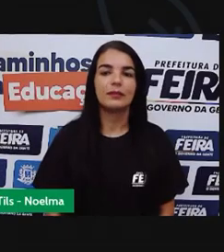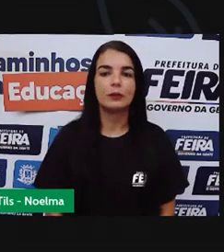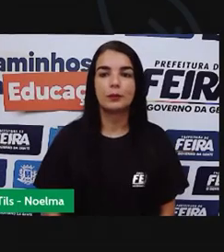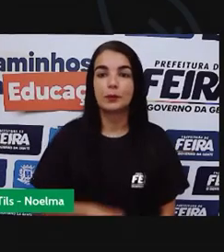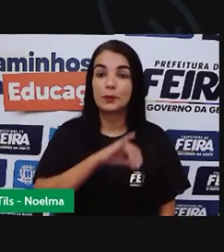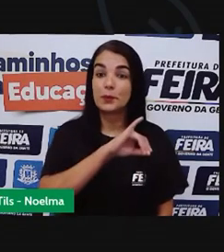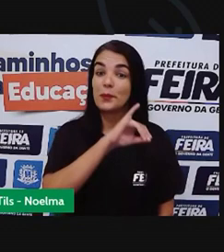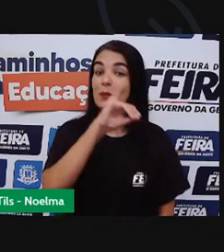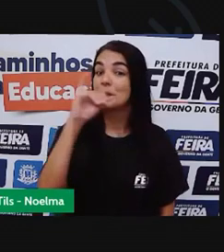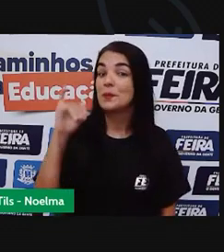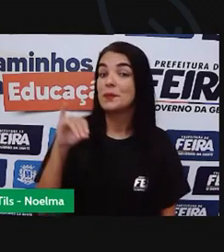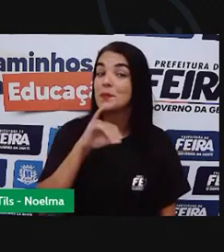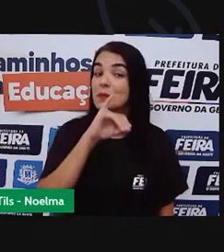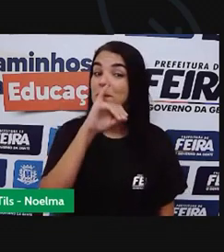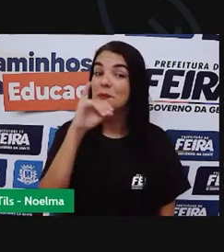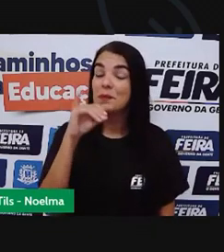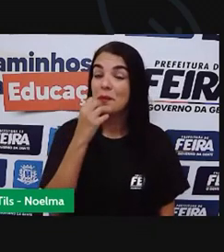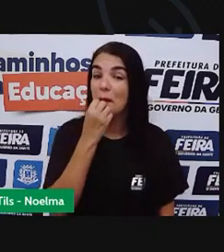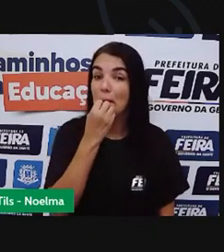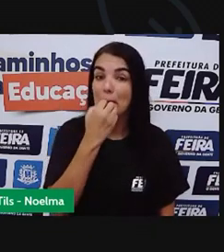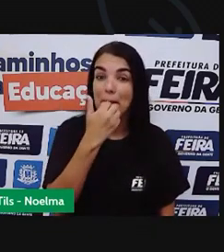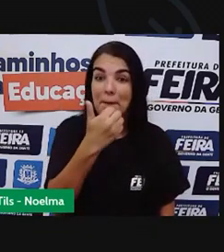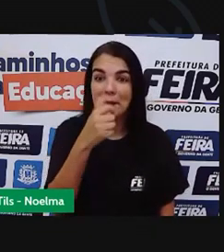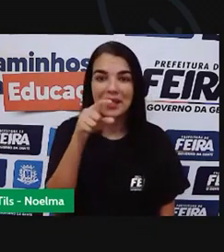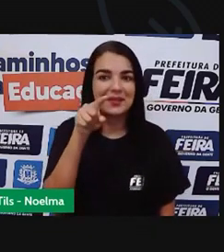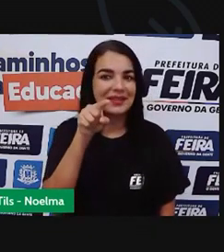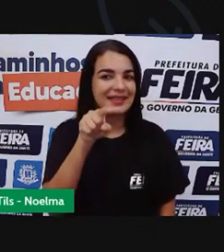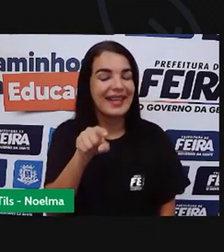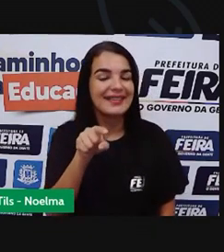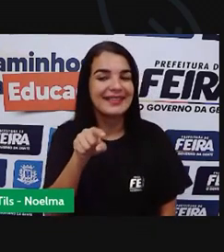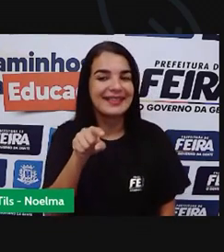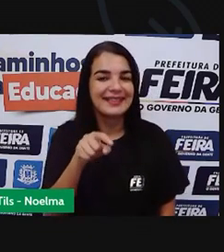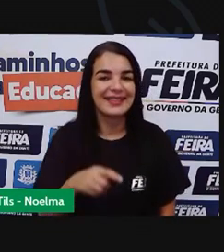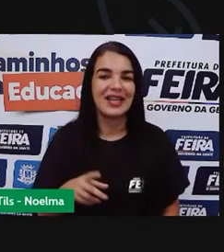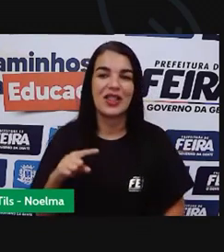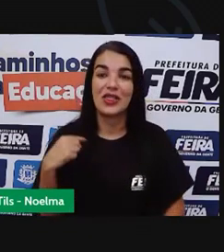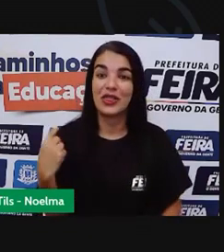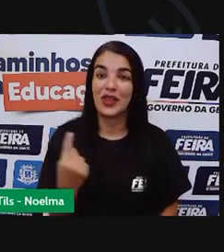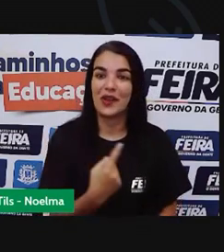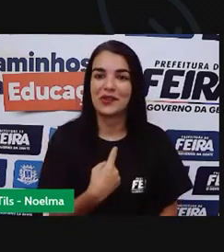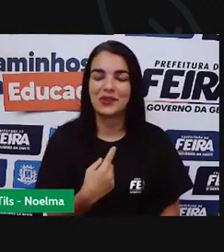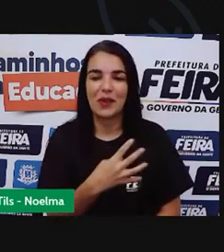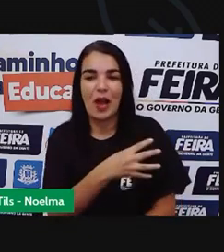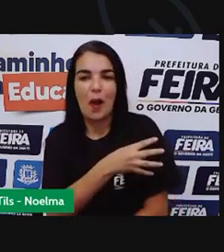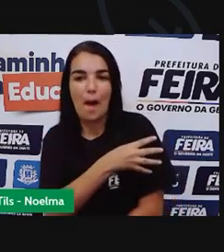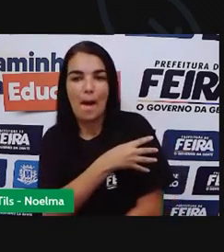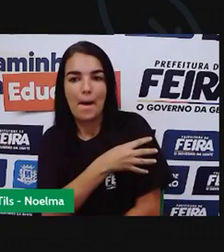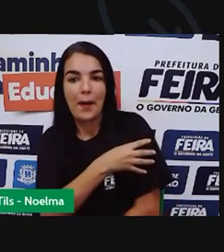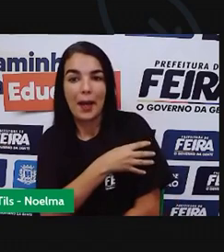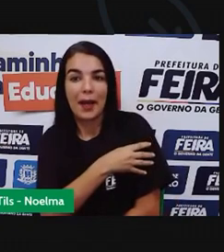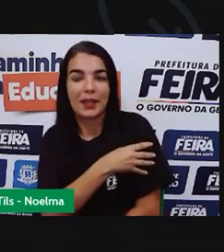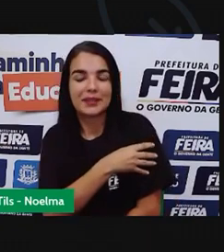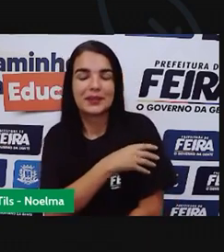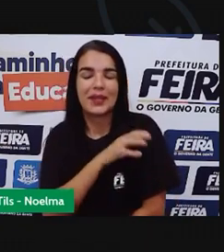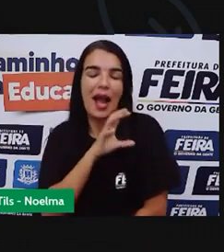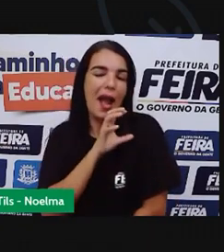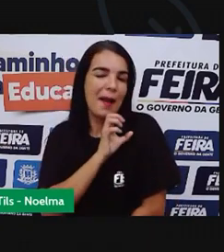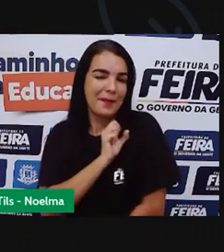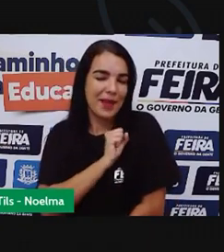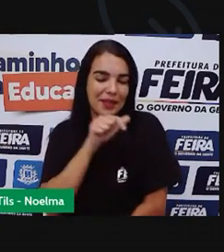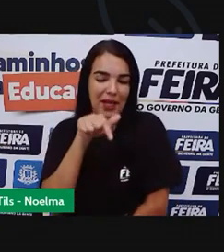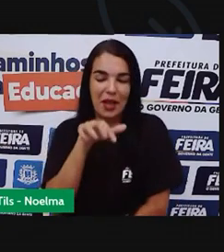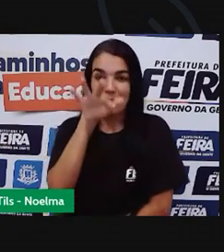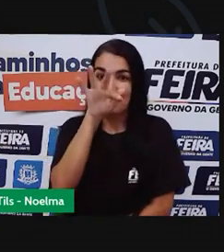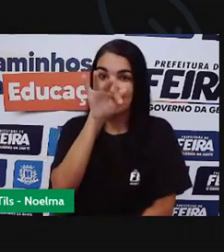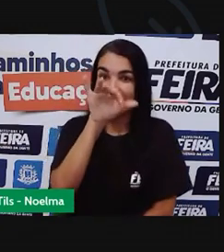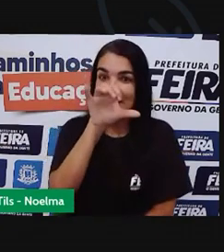Olá, amores! E aí, tudo bem com vocês? Nossos quartos anos, queridos e amados quartos anos da cidade